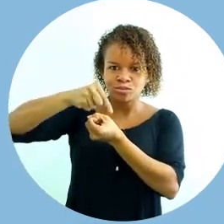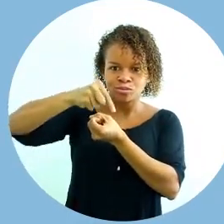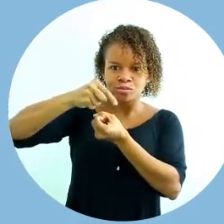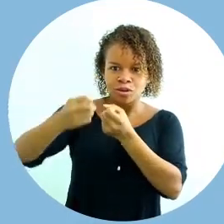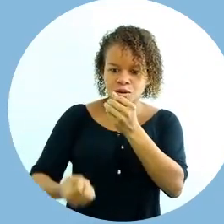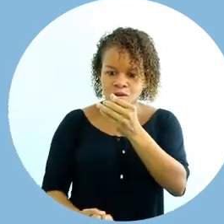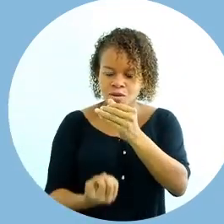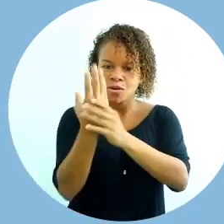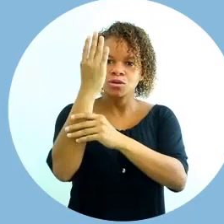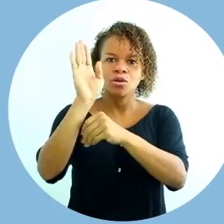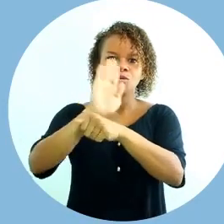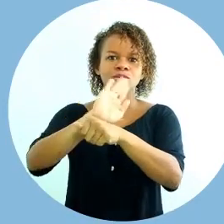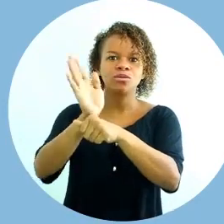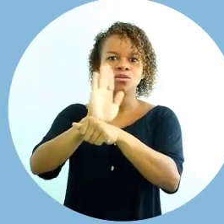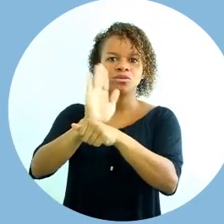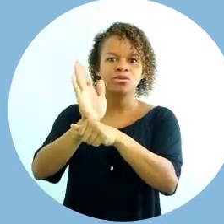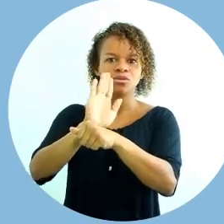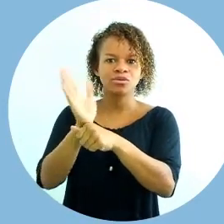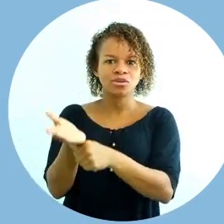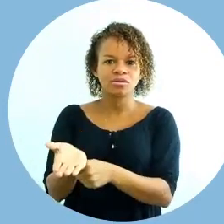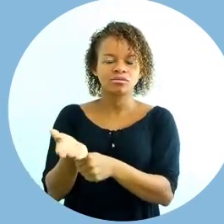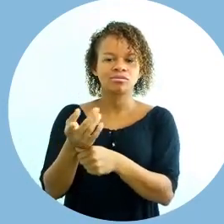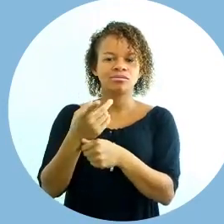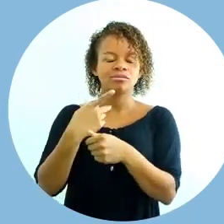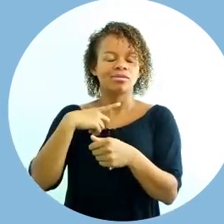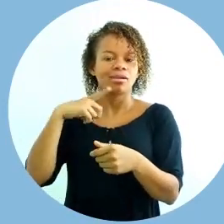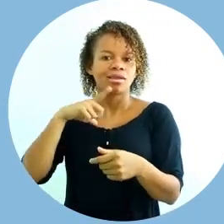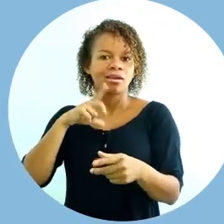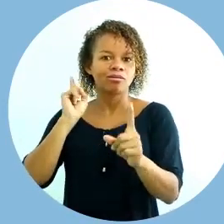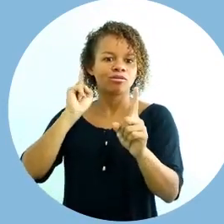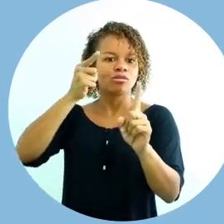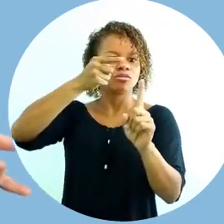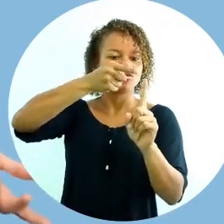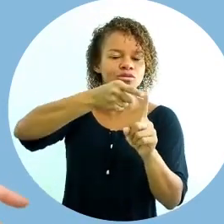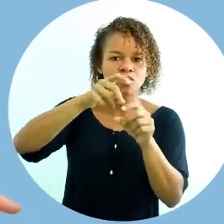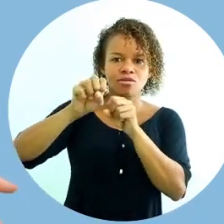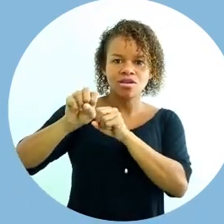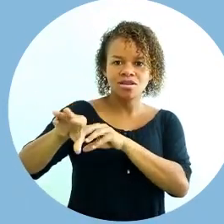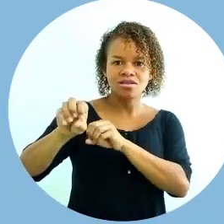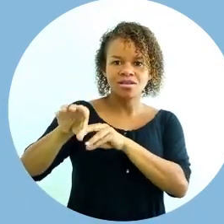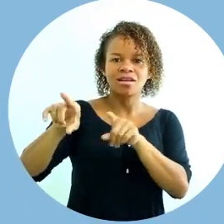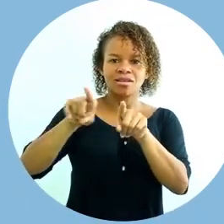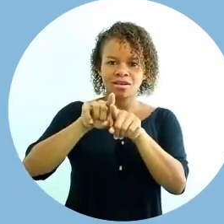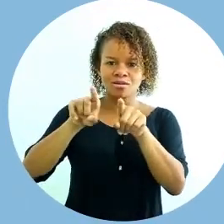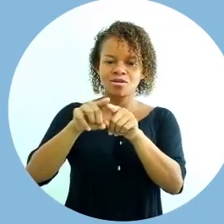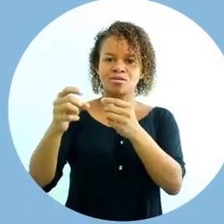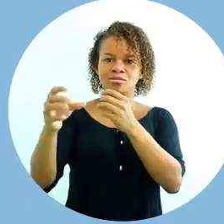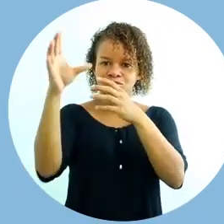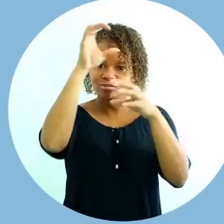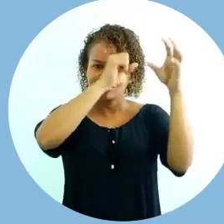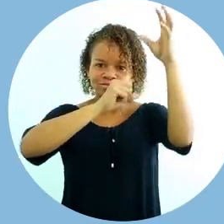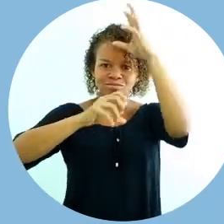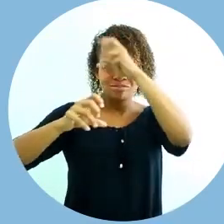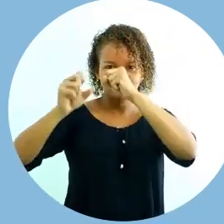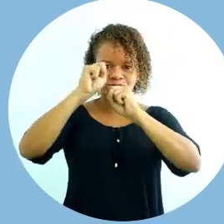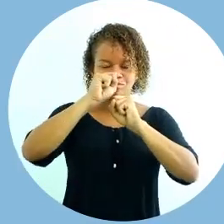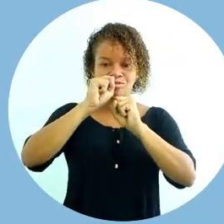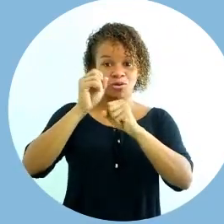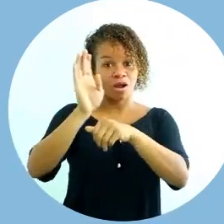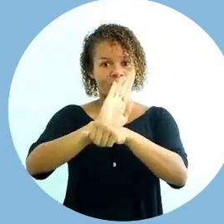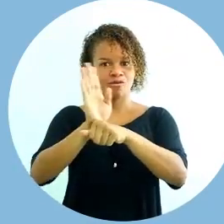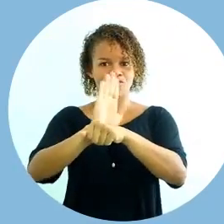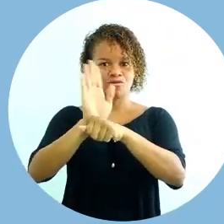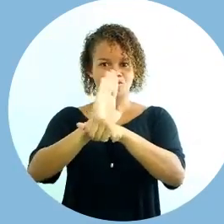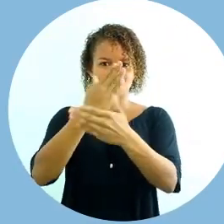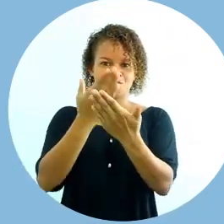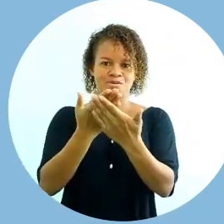para a construção de vídeos que tenham o objetivo de ensinar e também de aprender, ou seja, uma